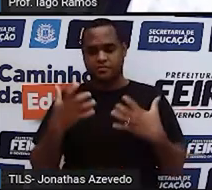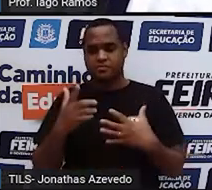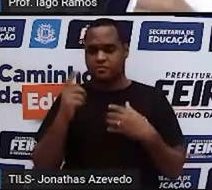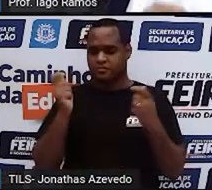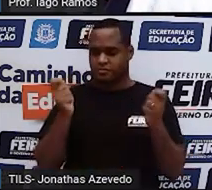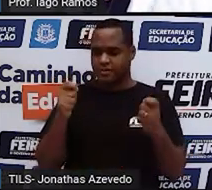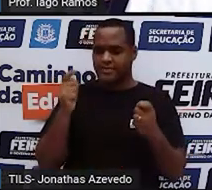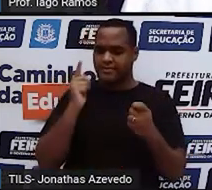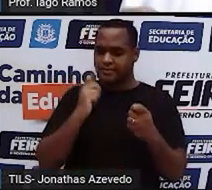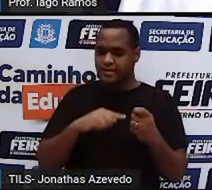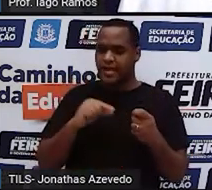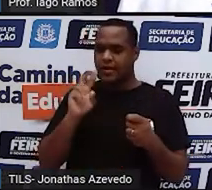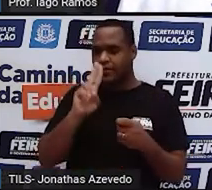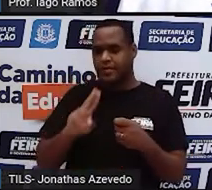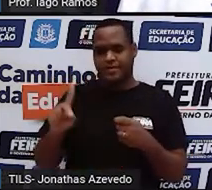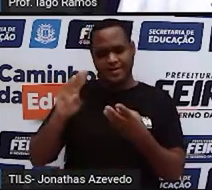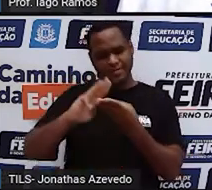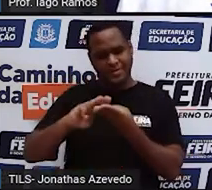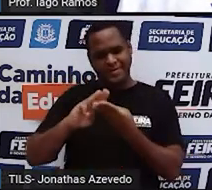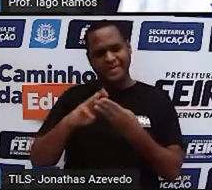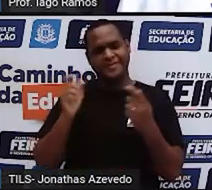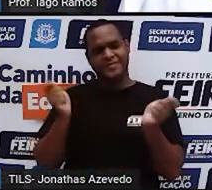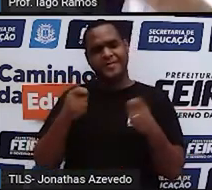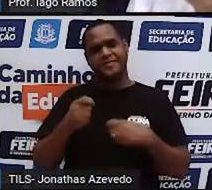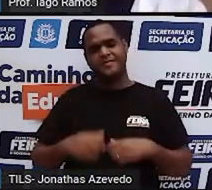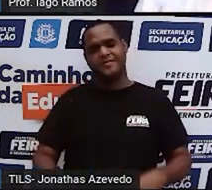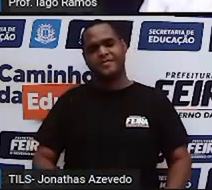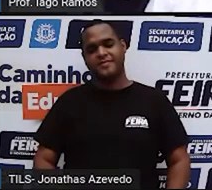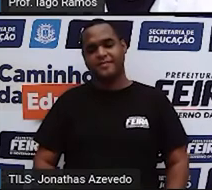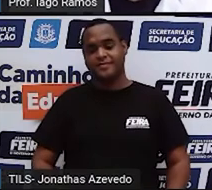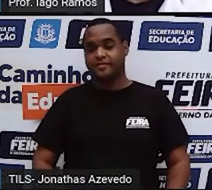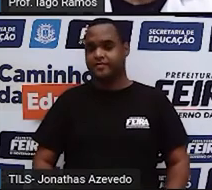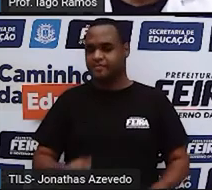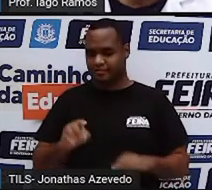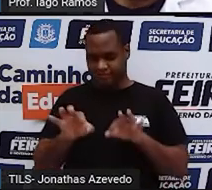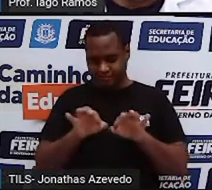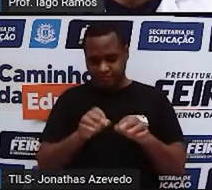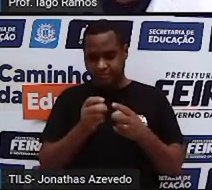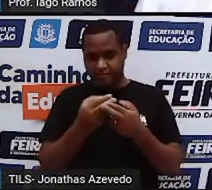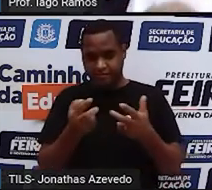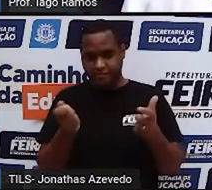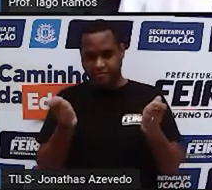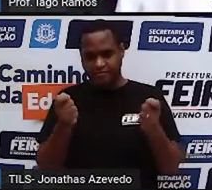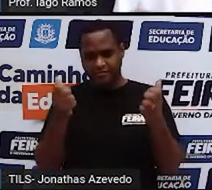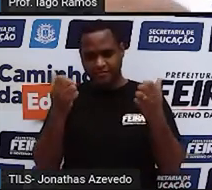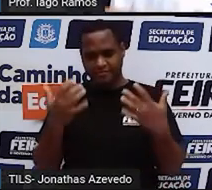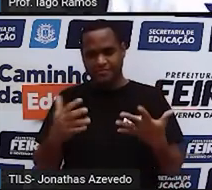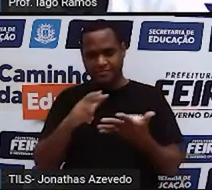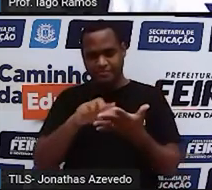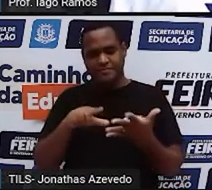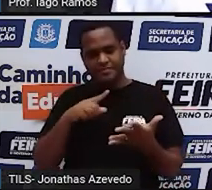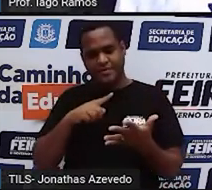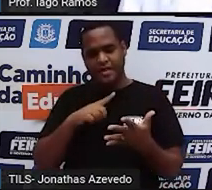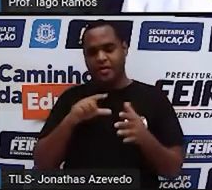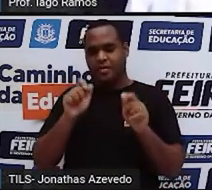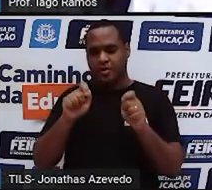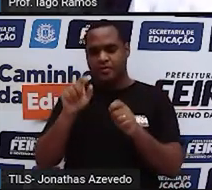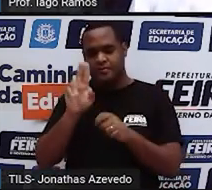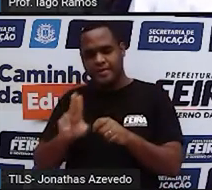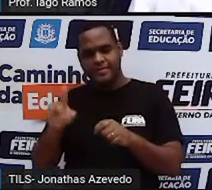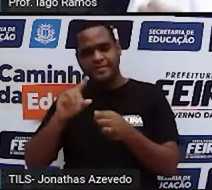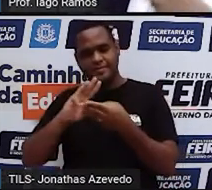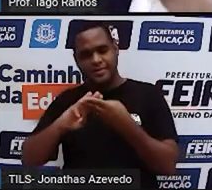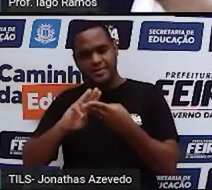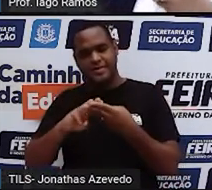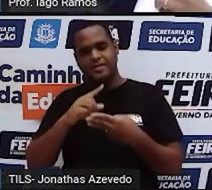uso da matemática, né? É fazer um truque usando matemática, tá?